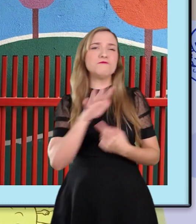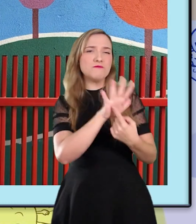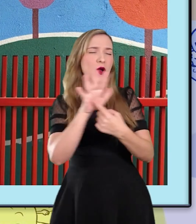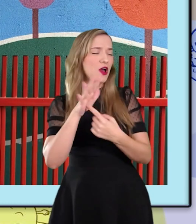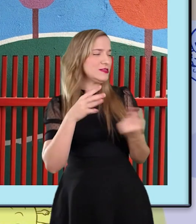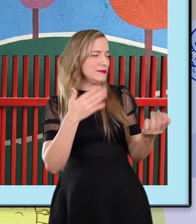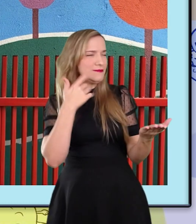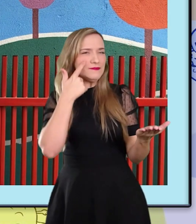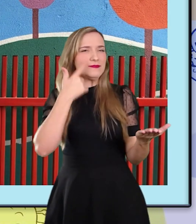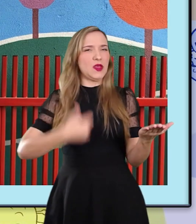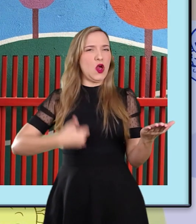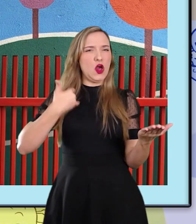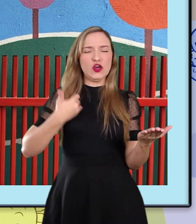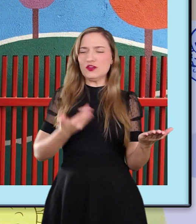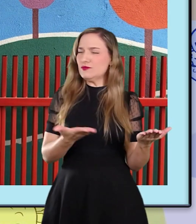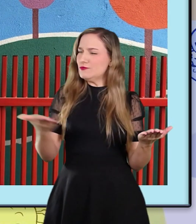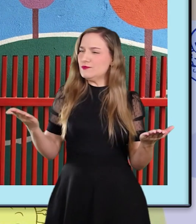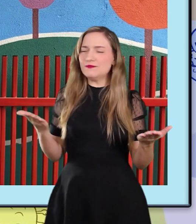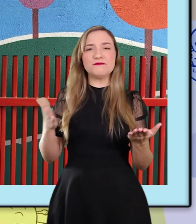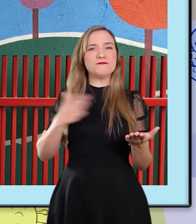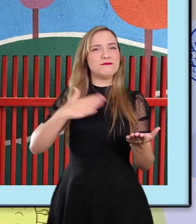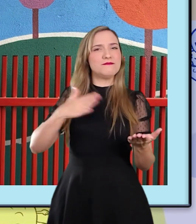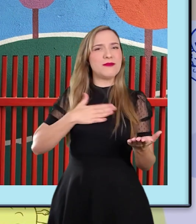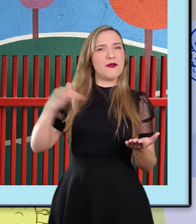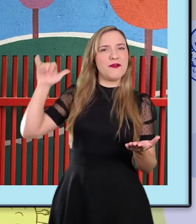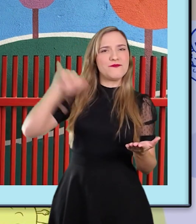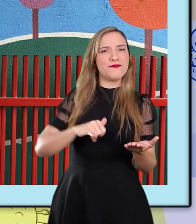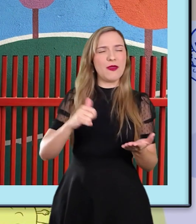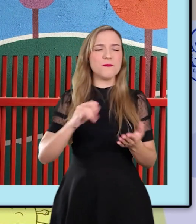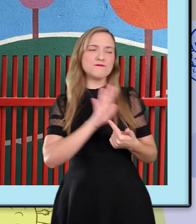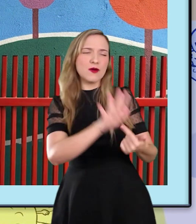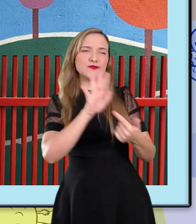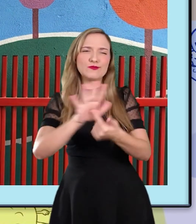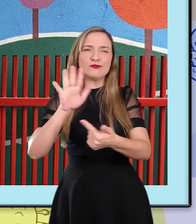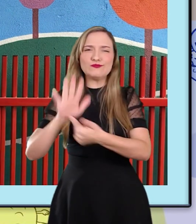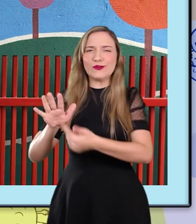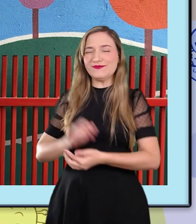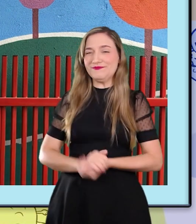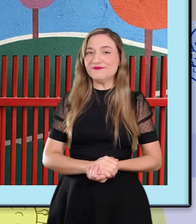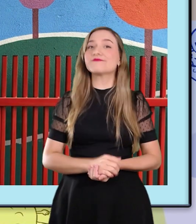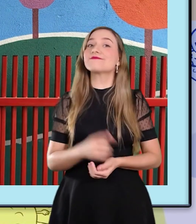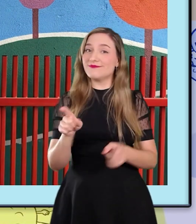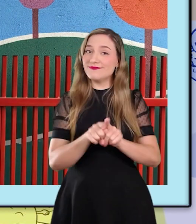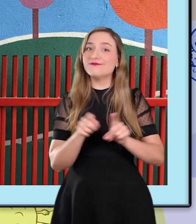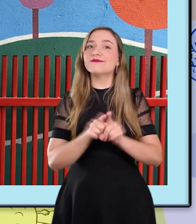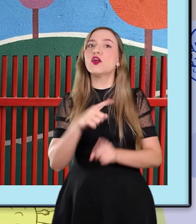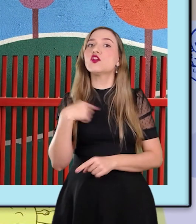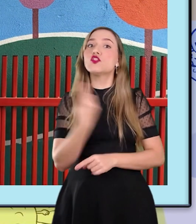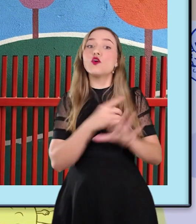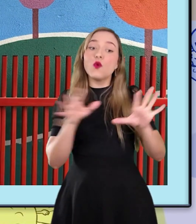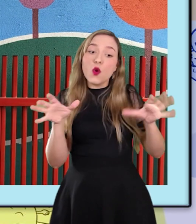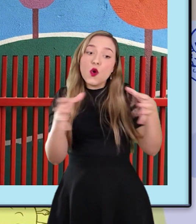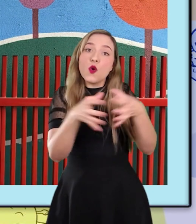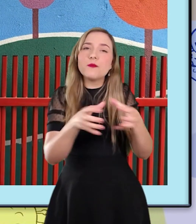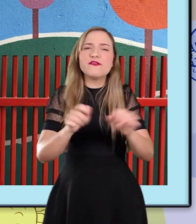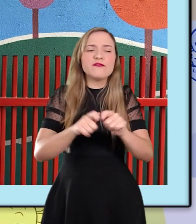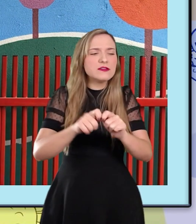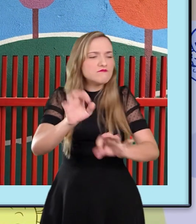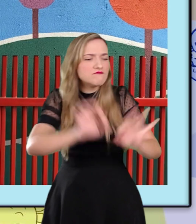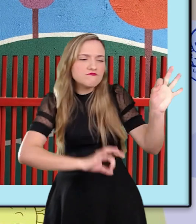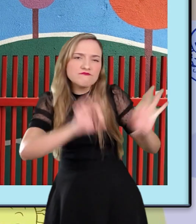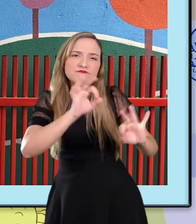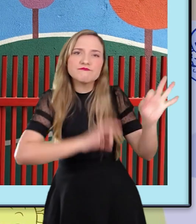mostrando com orgulho. Esse é o meu avião. E também construímos um avião para as crianças